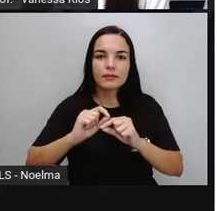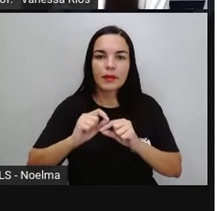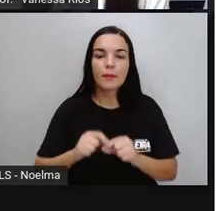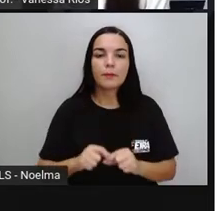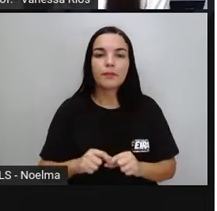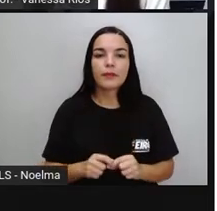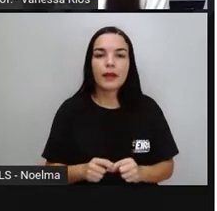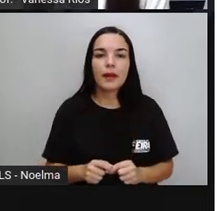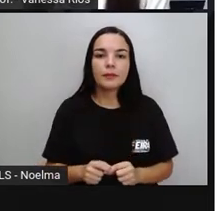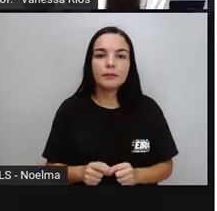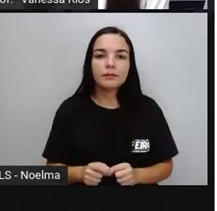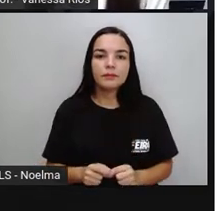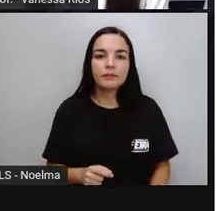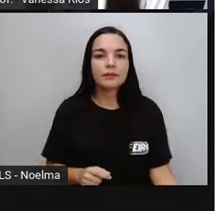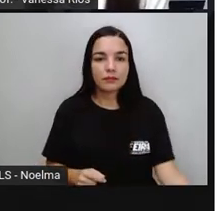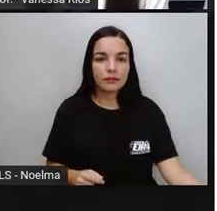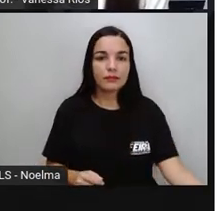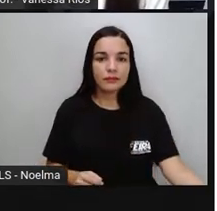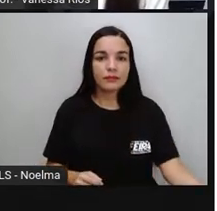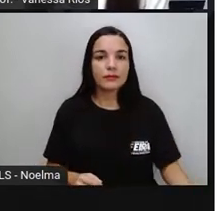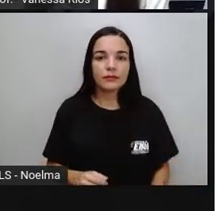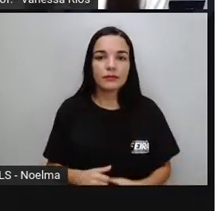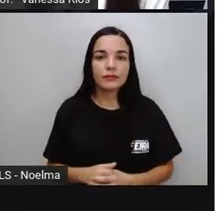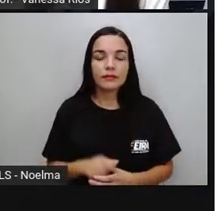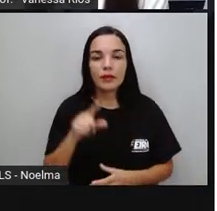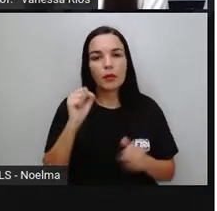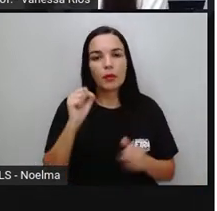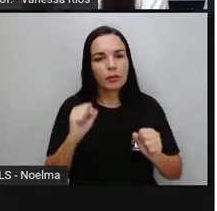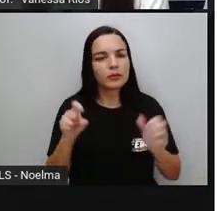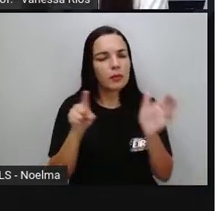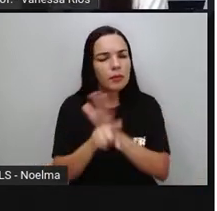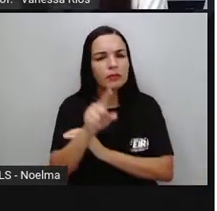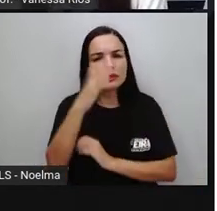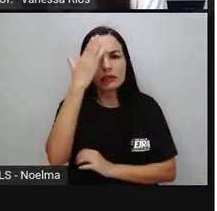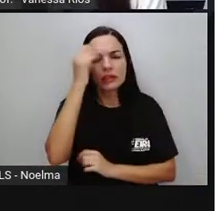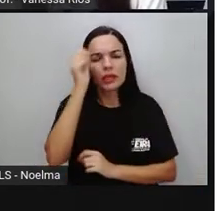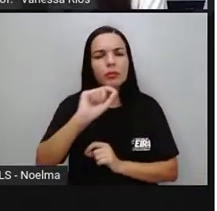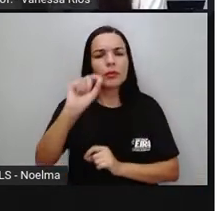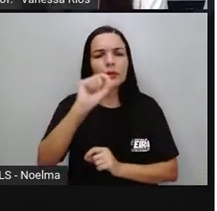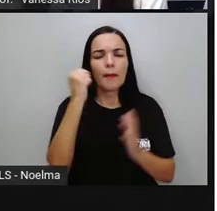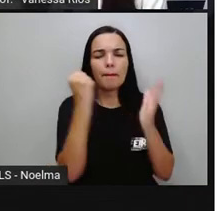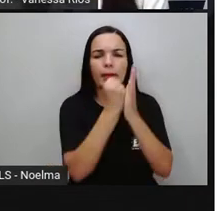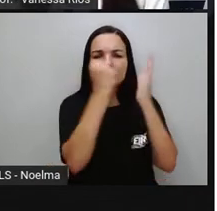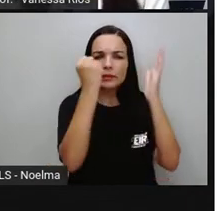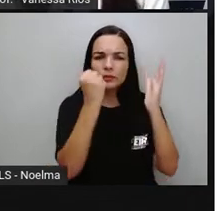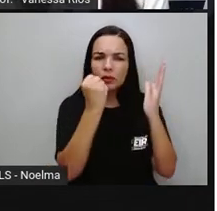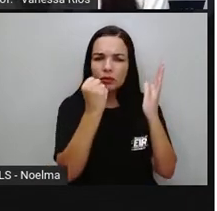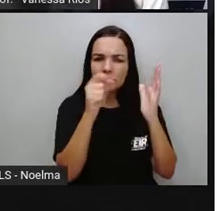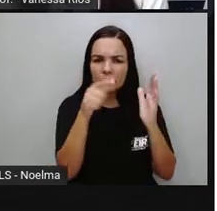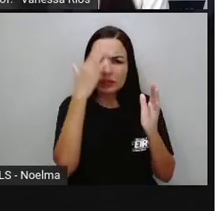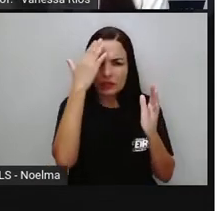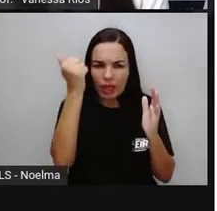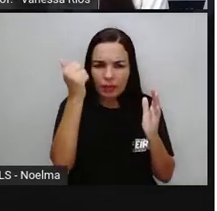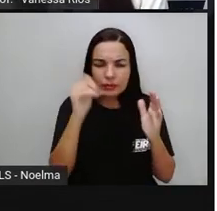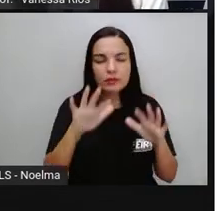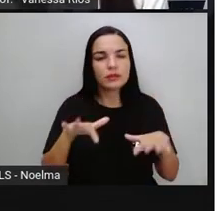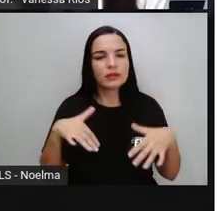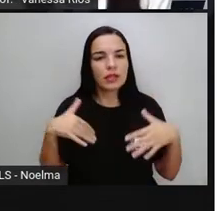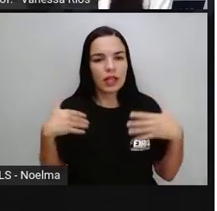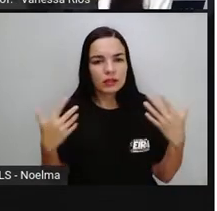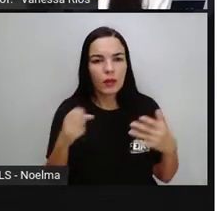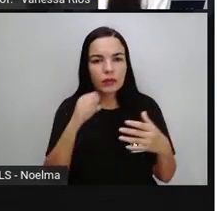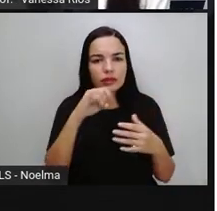E aí a Pró novamente a mesma pergunta. Você sabe o que é patrimônio? Se a gente procurar lá no